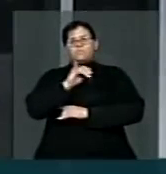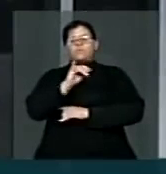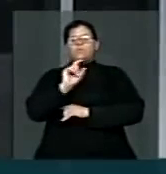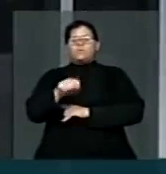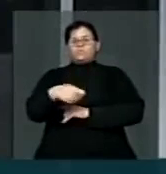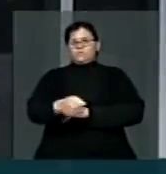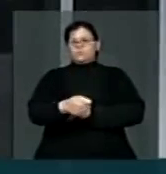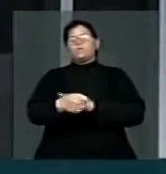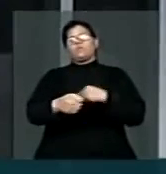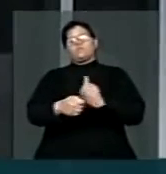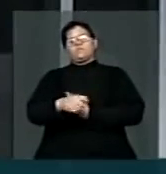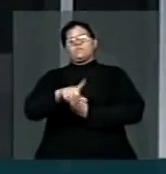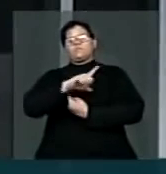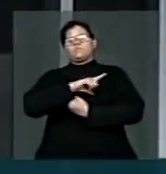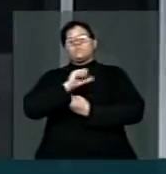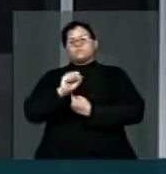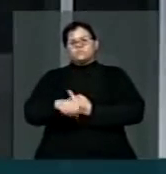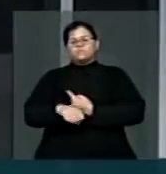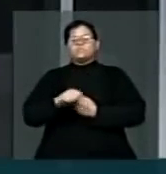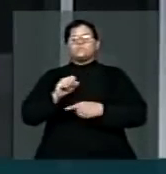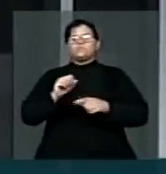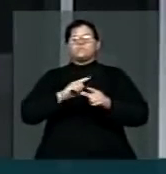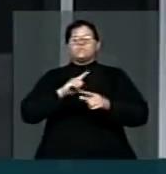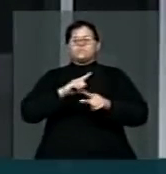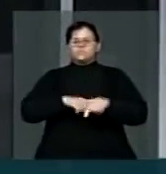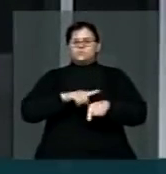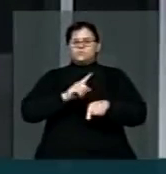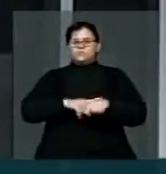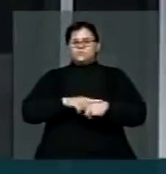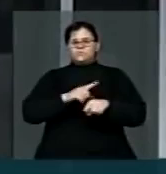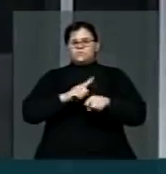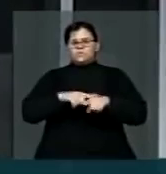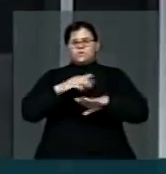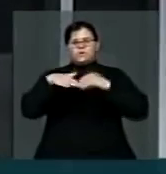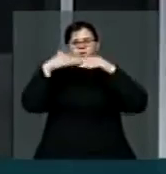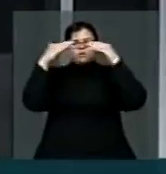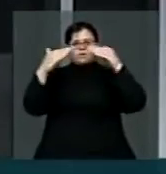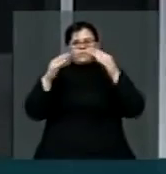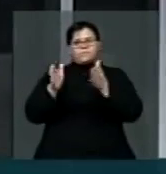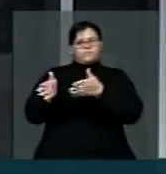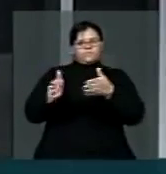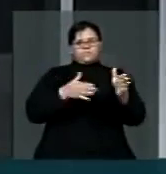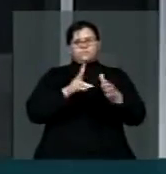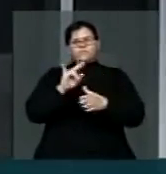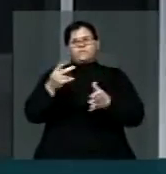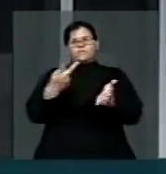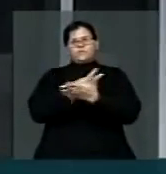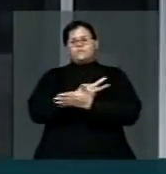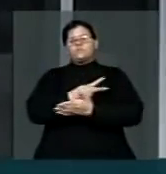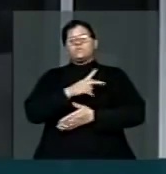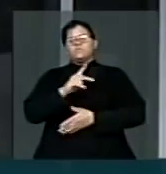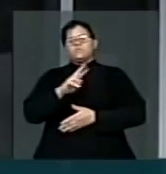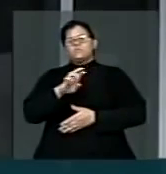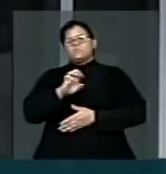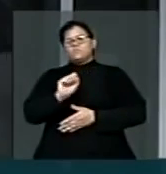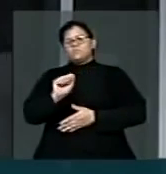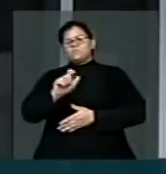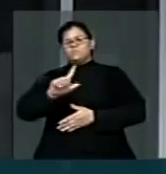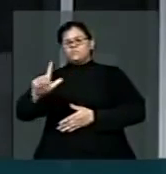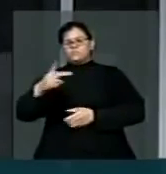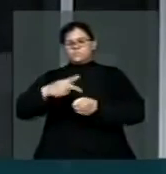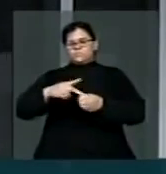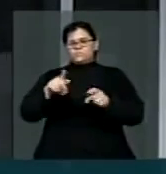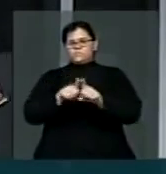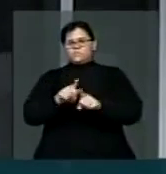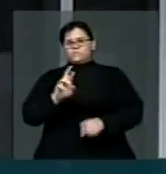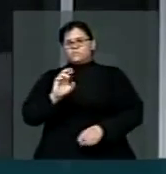a notícia que nós vamos ter com o tempo, com a evolução da prospecção do pré-sal, do petróleo,